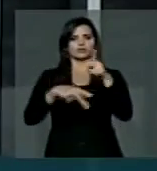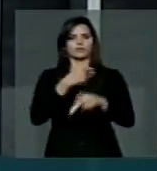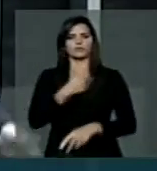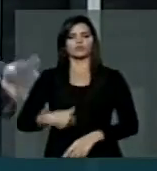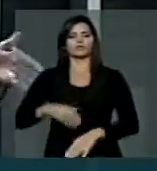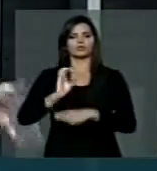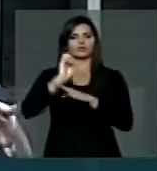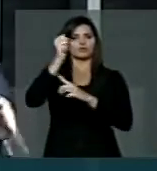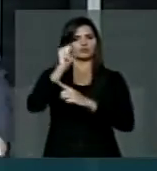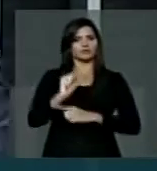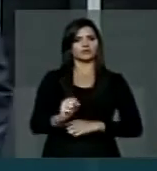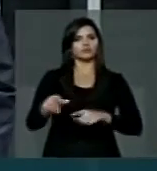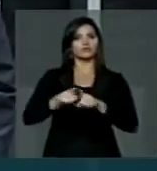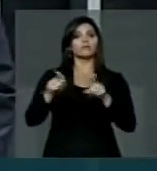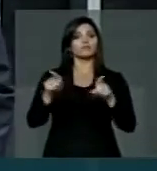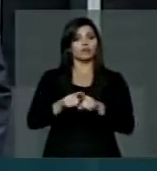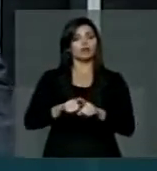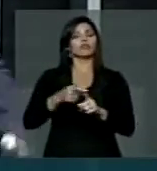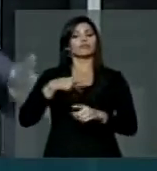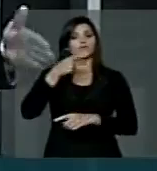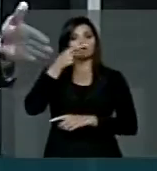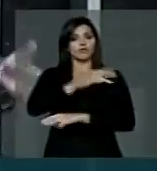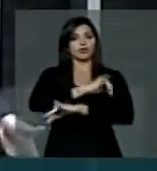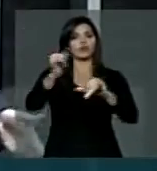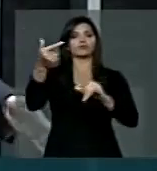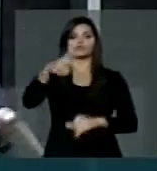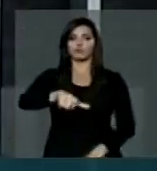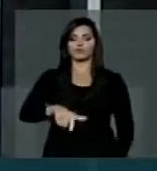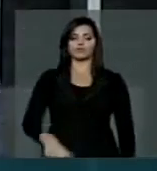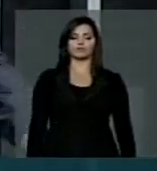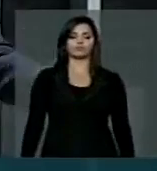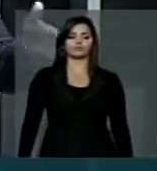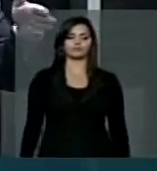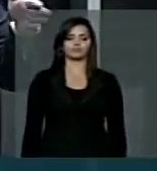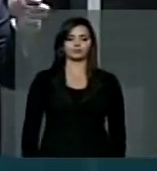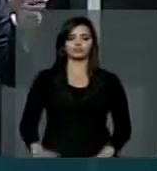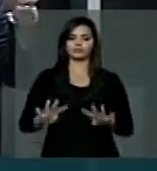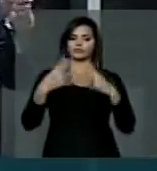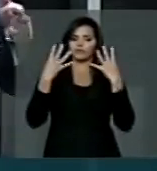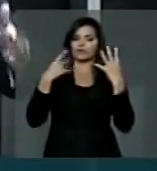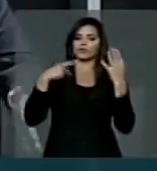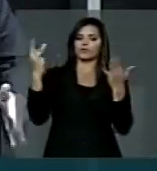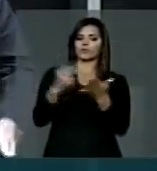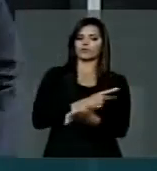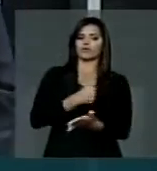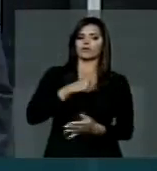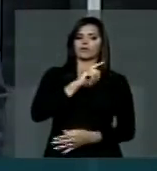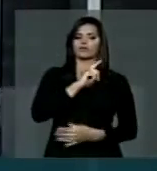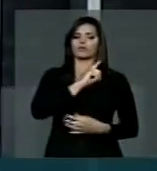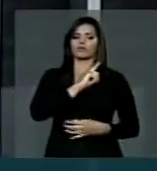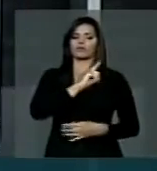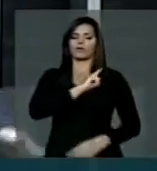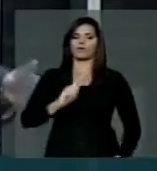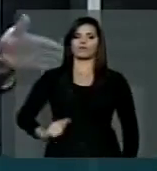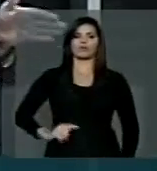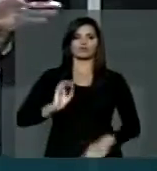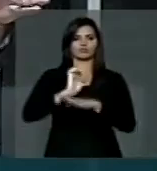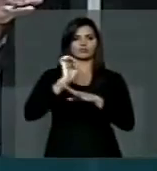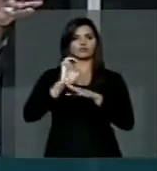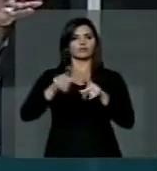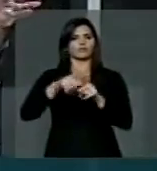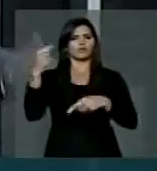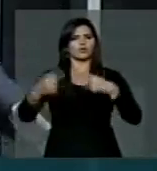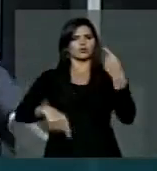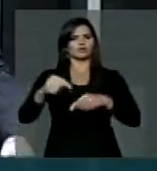estado de Sergipe, estamos aqui também para poder, mais uma vez, chamar a atenção ao governo do estado, na política